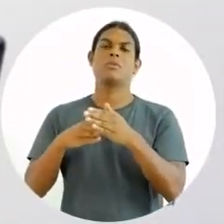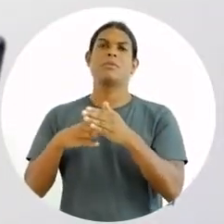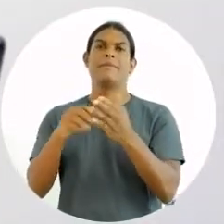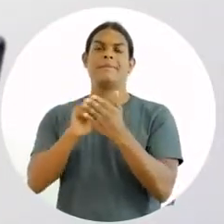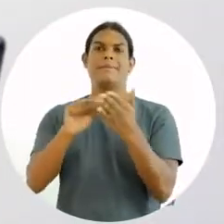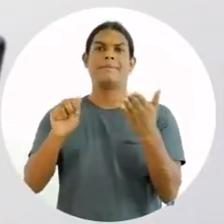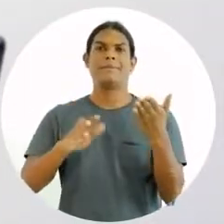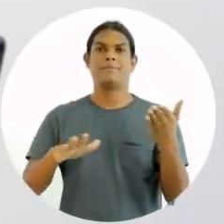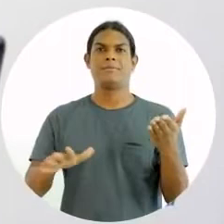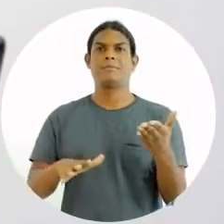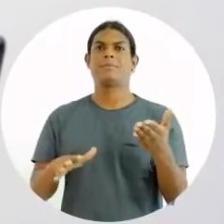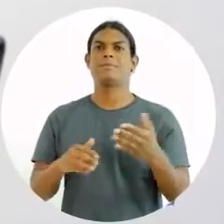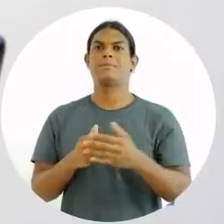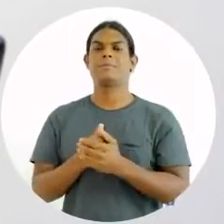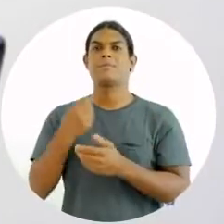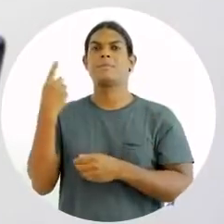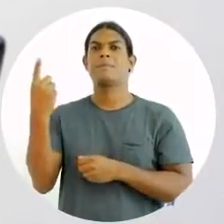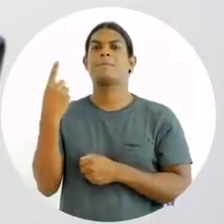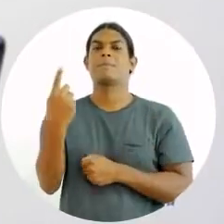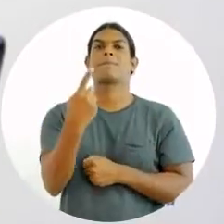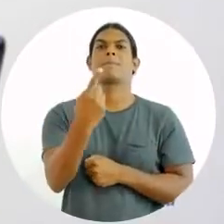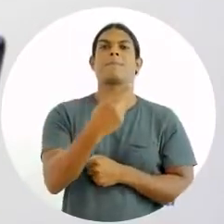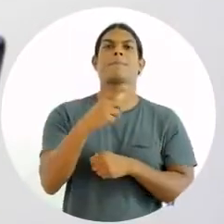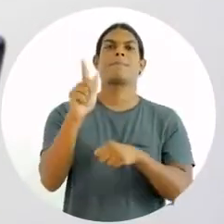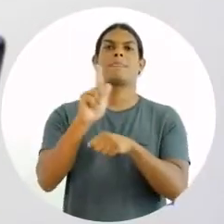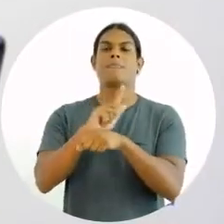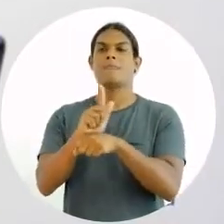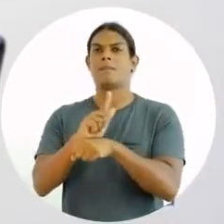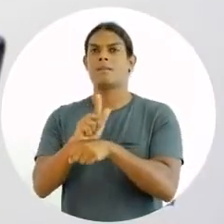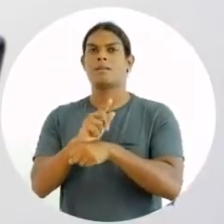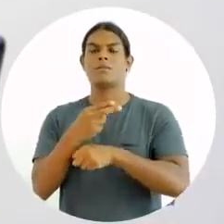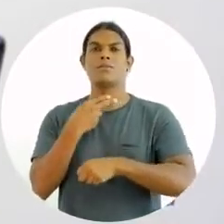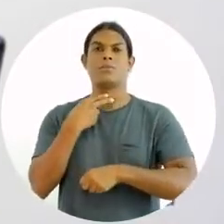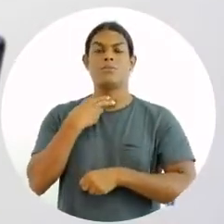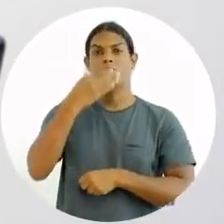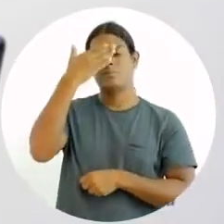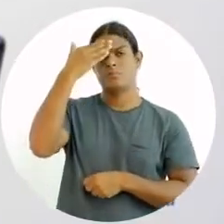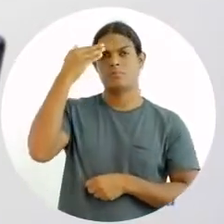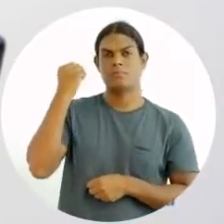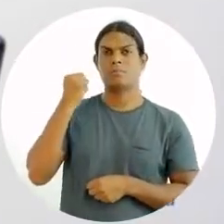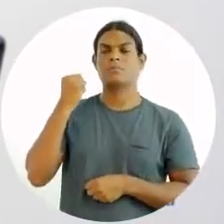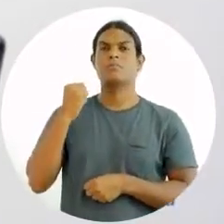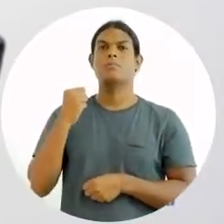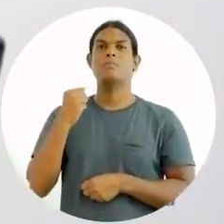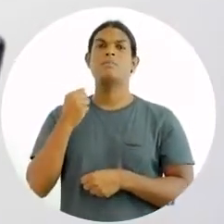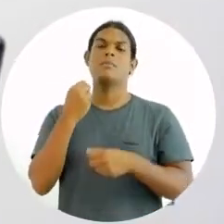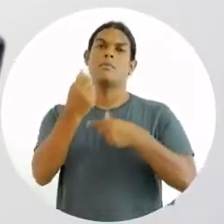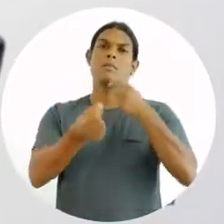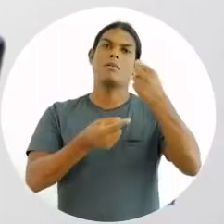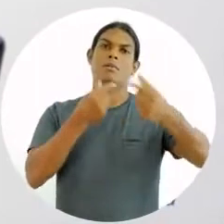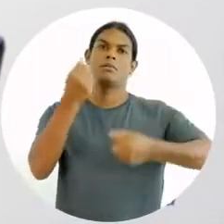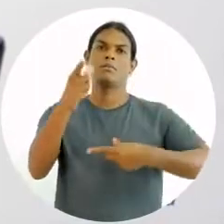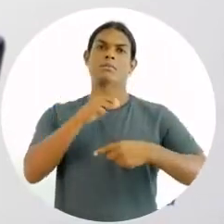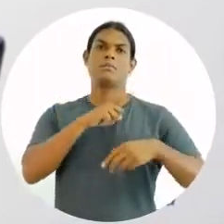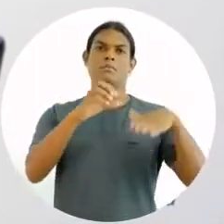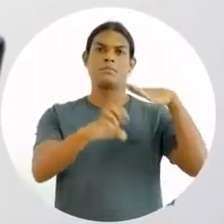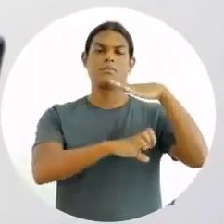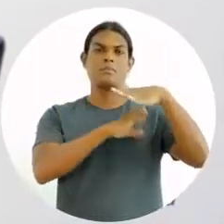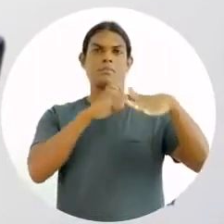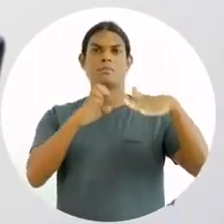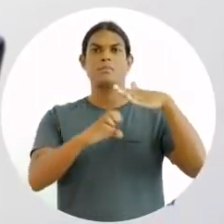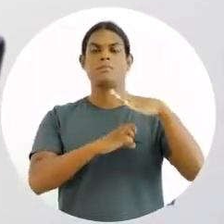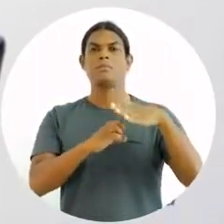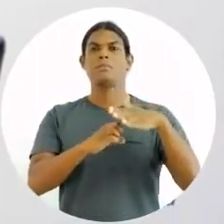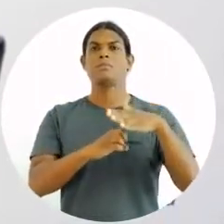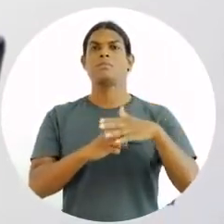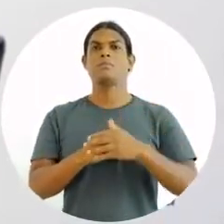deles. E isso, cada gestor de cada área não pode esquecer. Às vezes, existem empresas que isso não